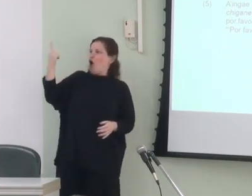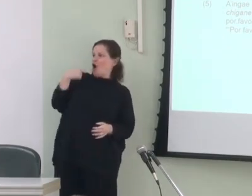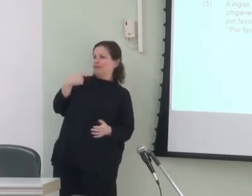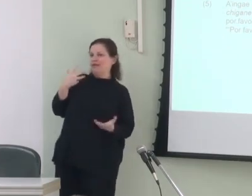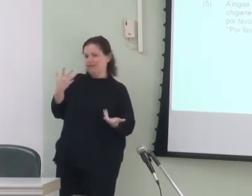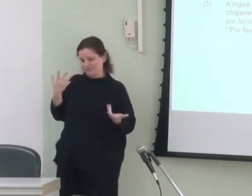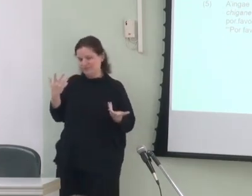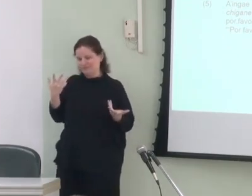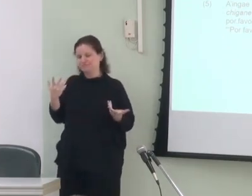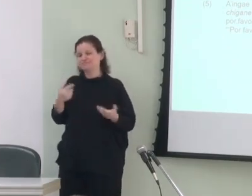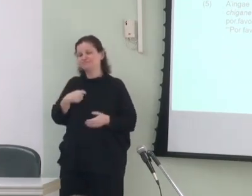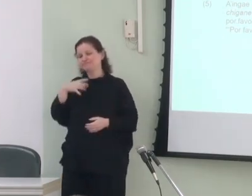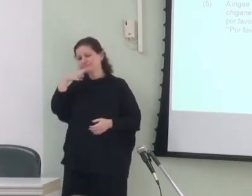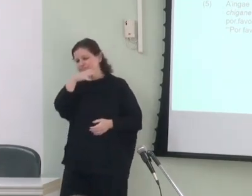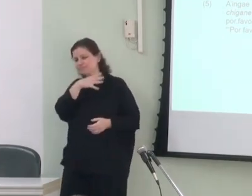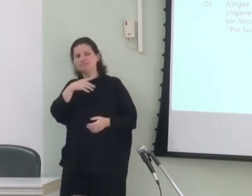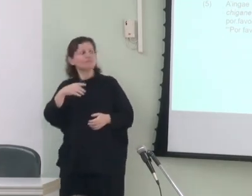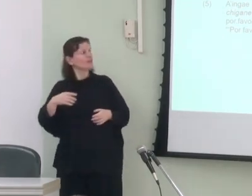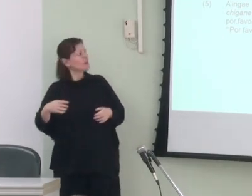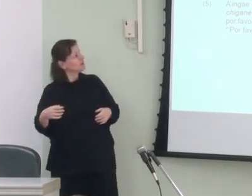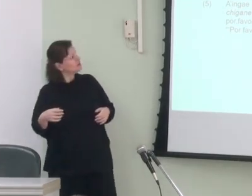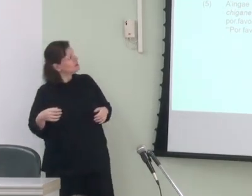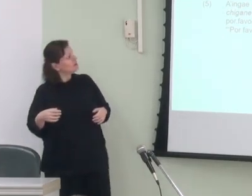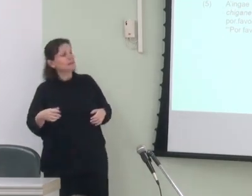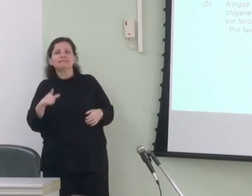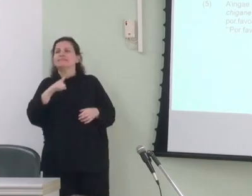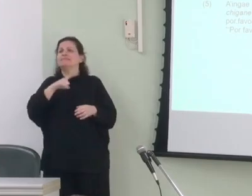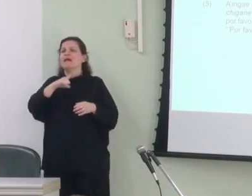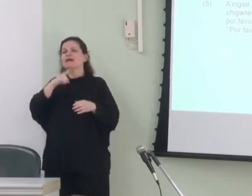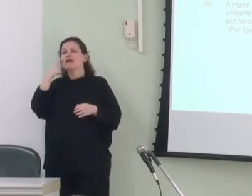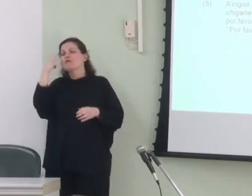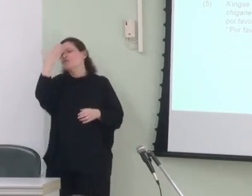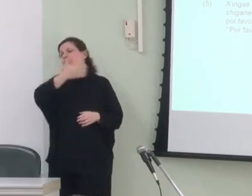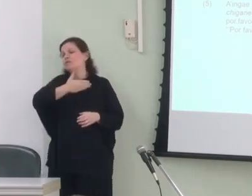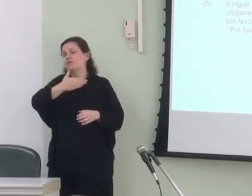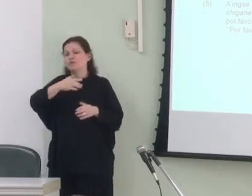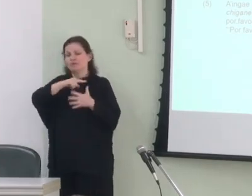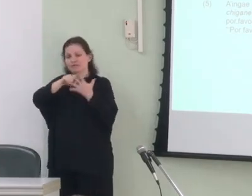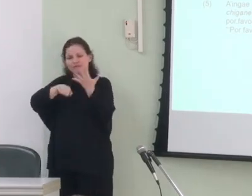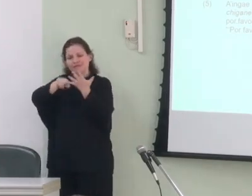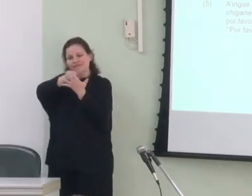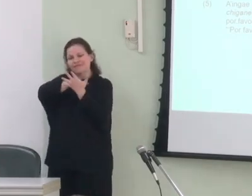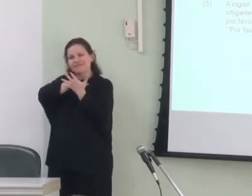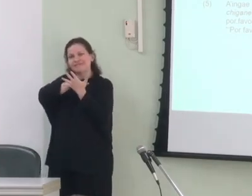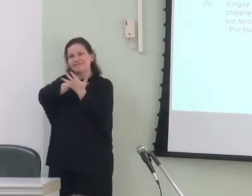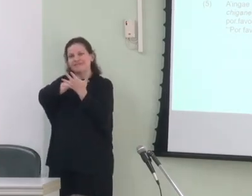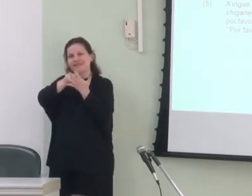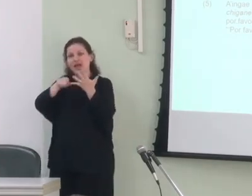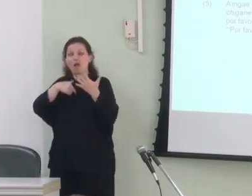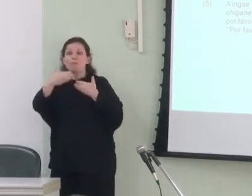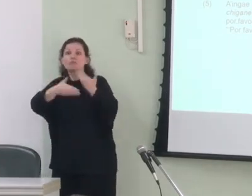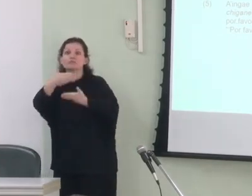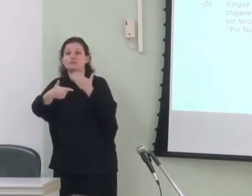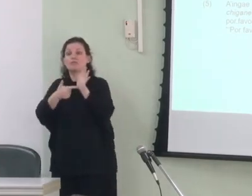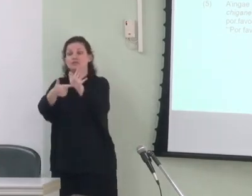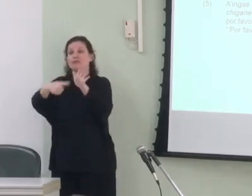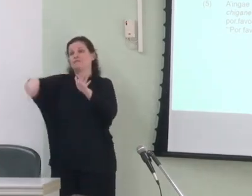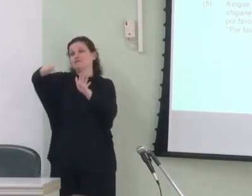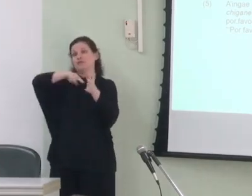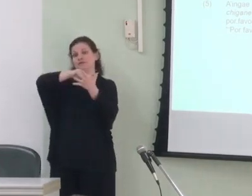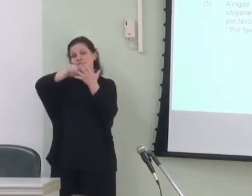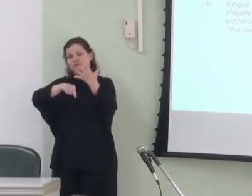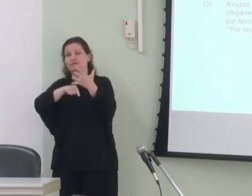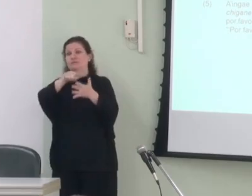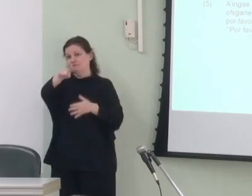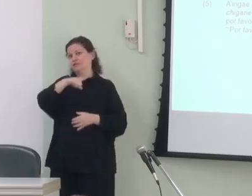obviamente então o quadro dos subtipos evidenciais tiveram que ser alterados é essa evolução que eu quero mostrar para vocês então vocês